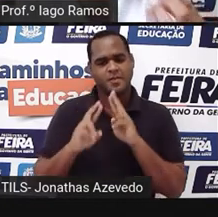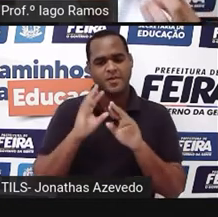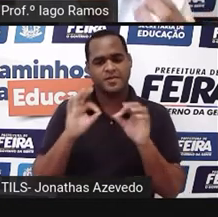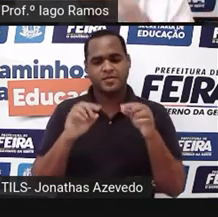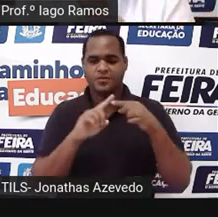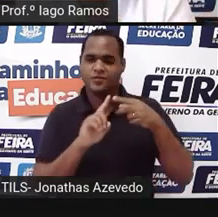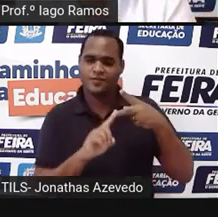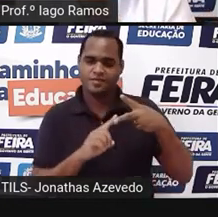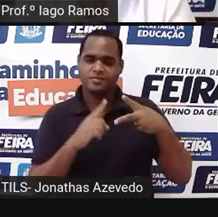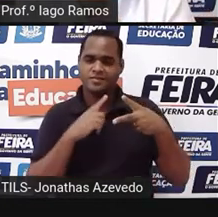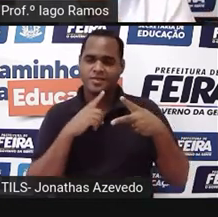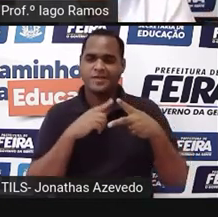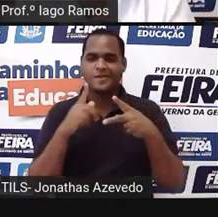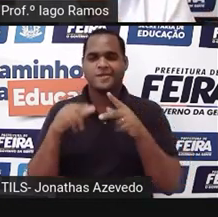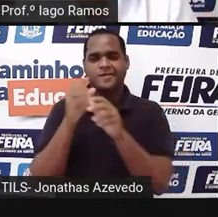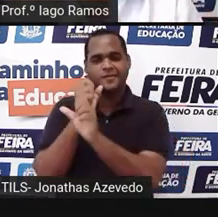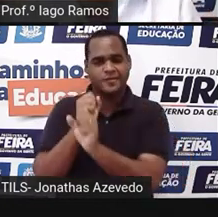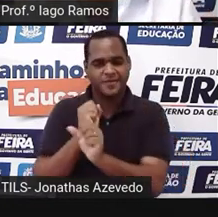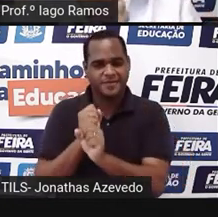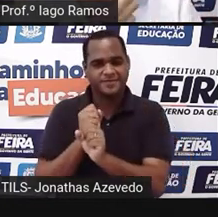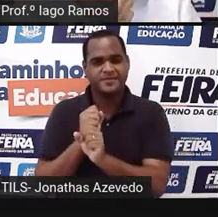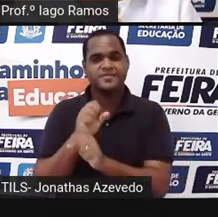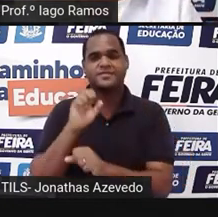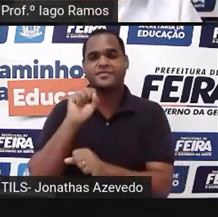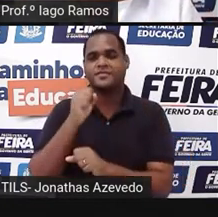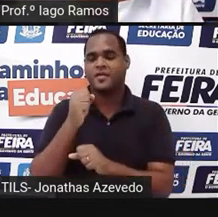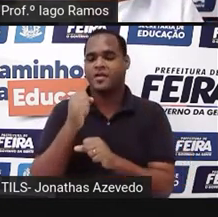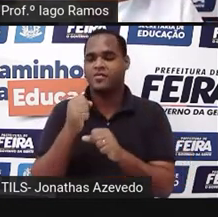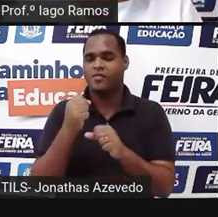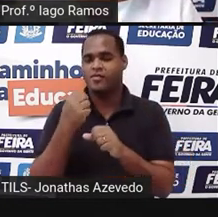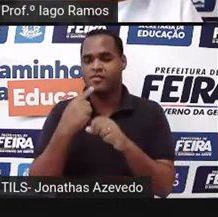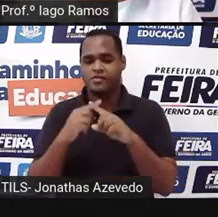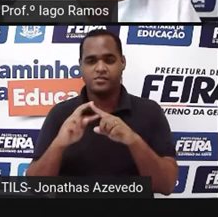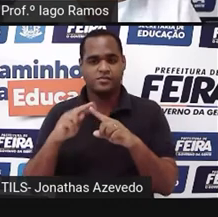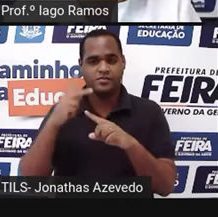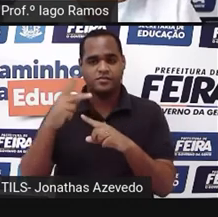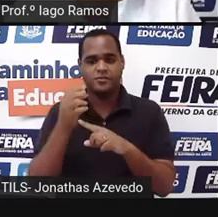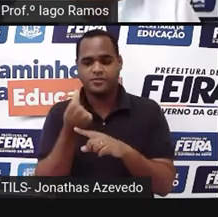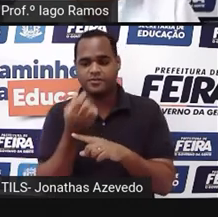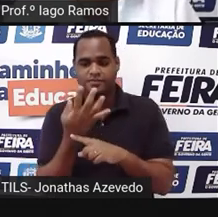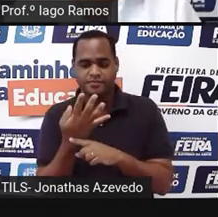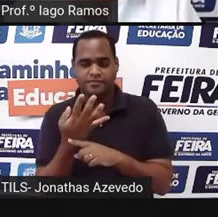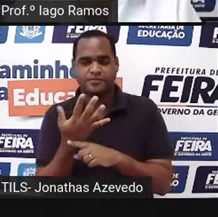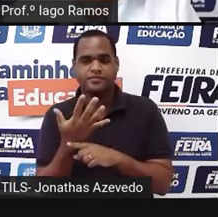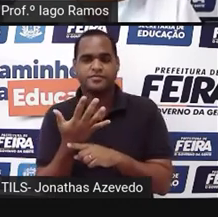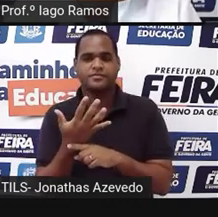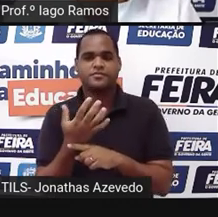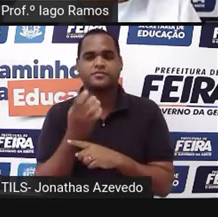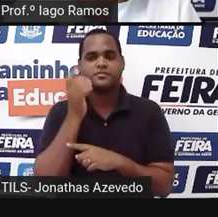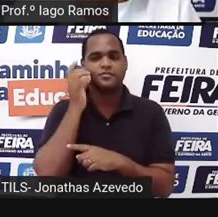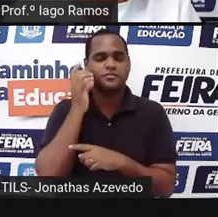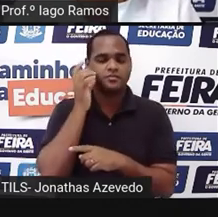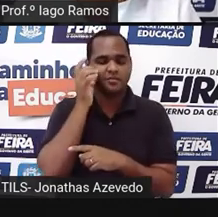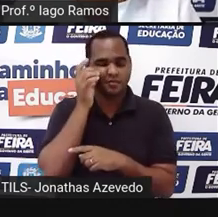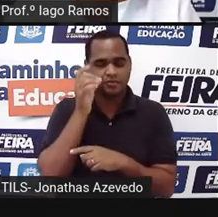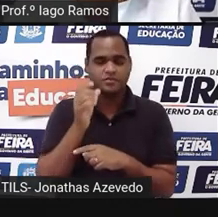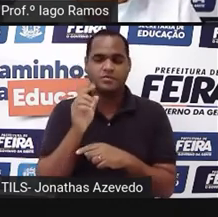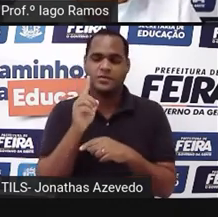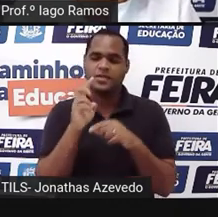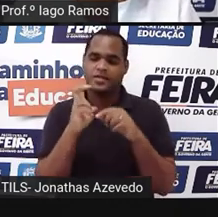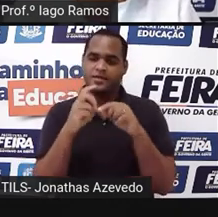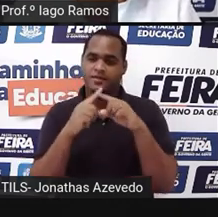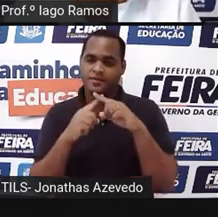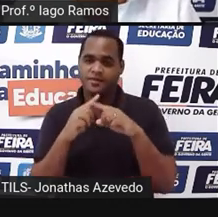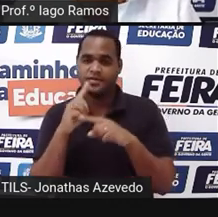duas potências a gente vai somar. 8 elevado a 2 é 8 vezes 8, 64. 15 elevado a 2 é